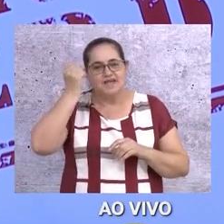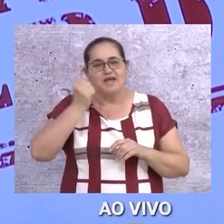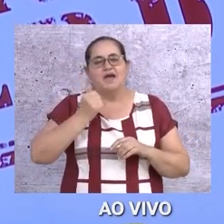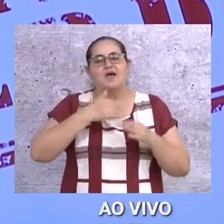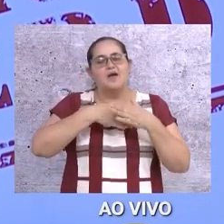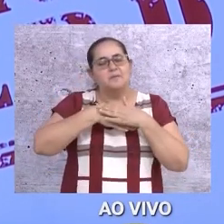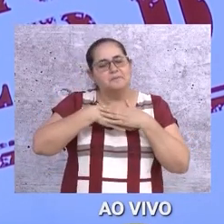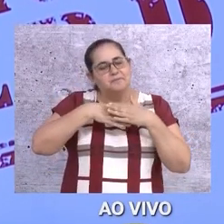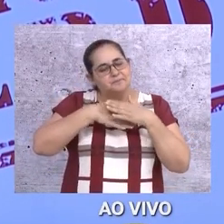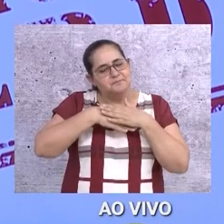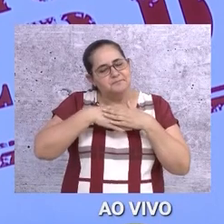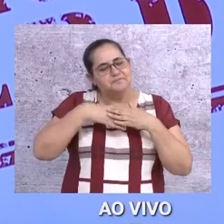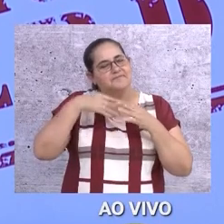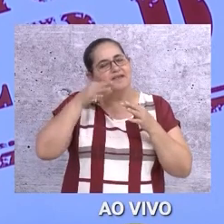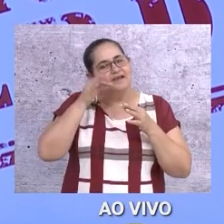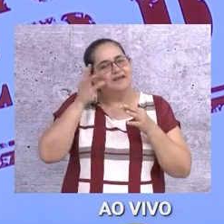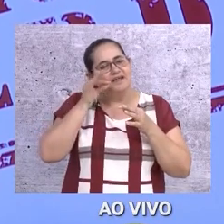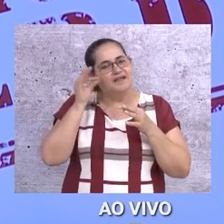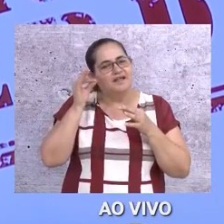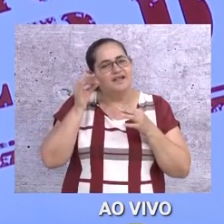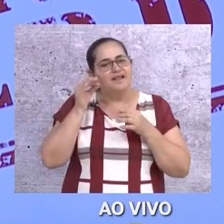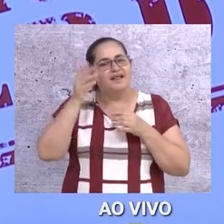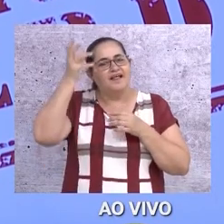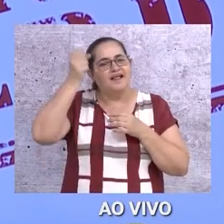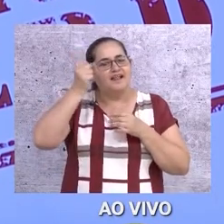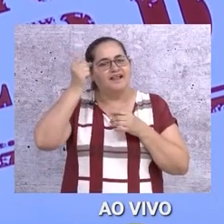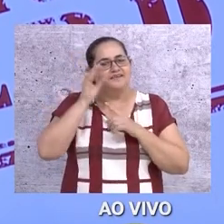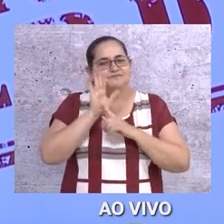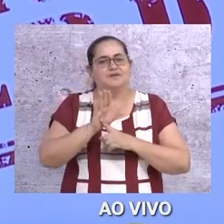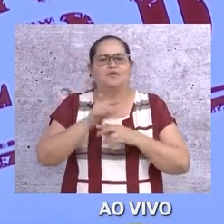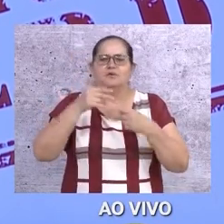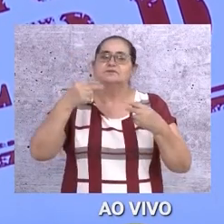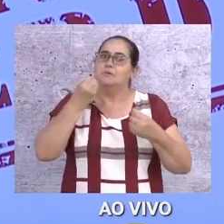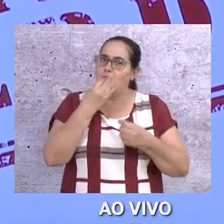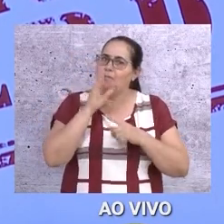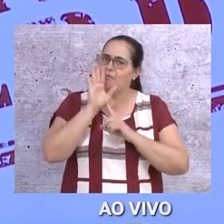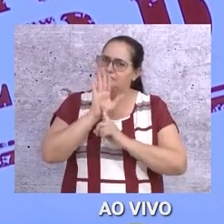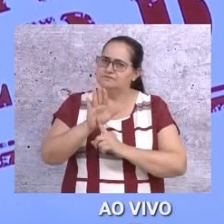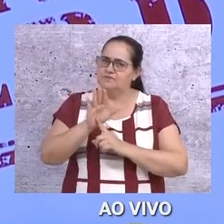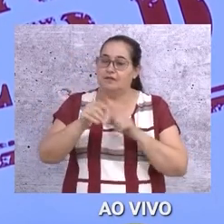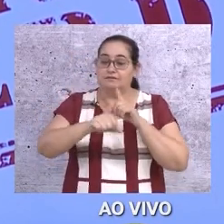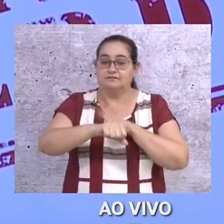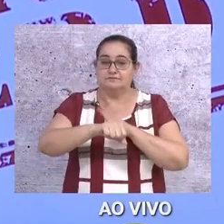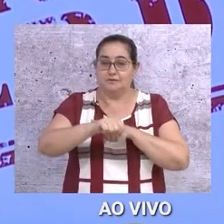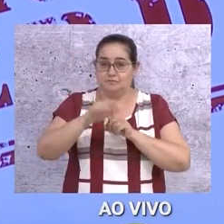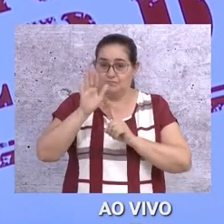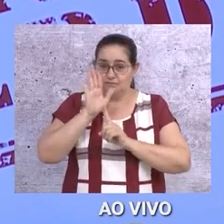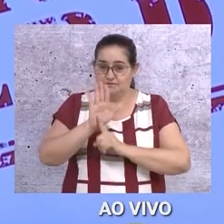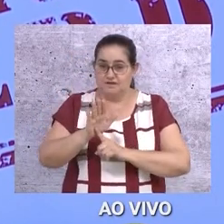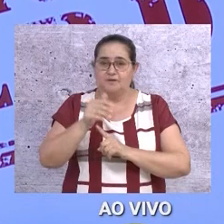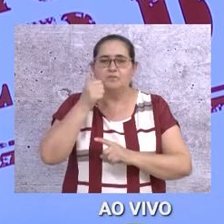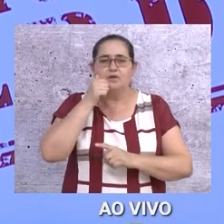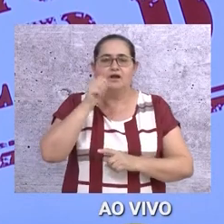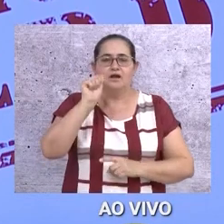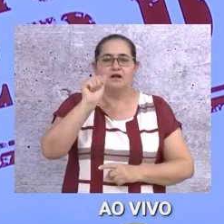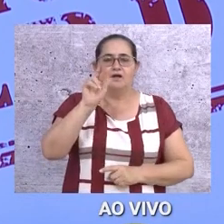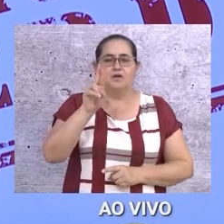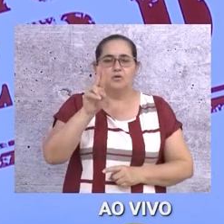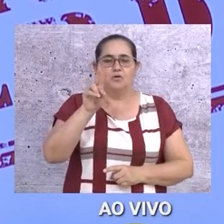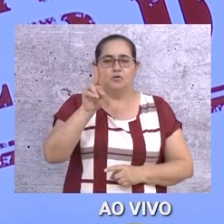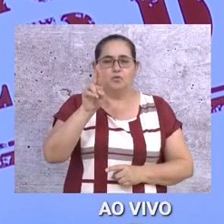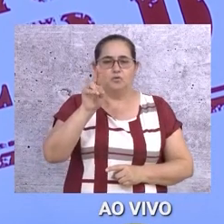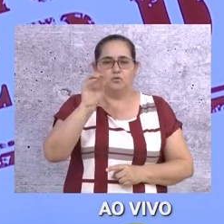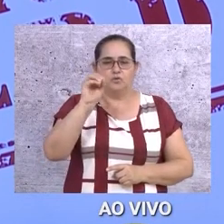gatinhos, dar leite para os gatinhos. Quando a coisa é boa, a gente gosta de mostrar. Não dá tempo de eu mostrar, falar com a dona Aurora, lá da